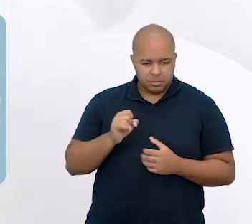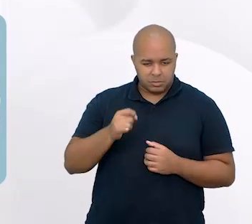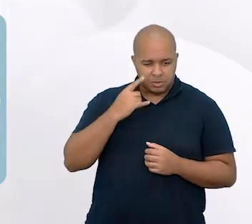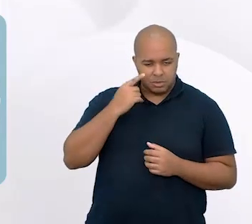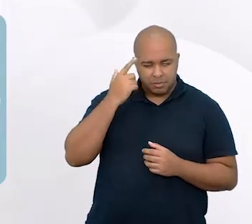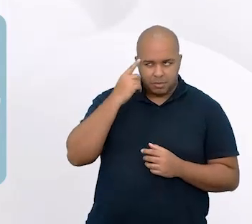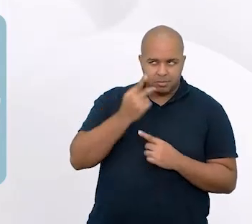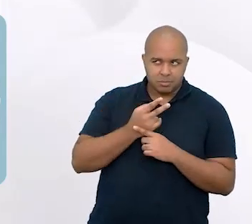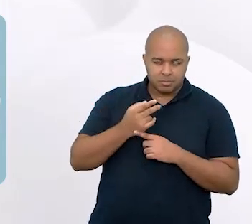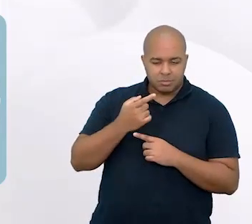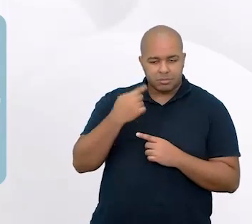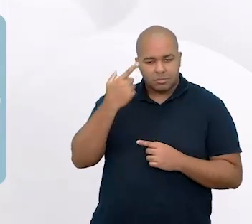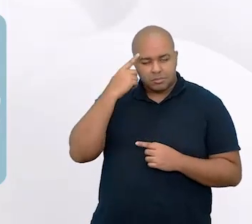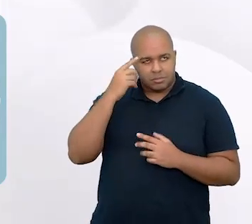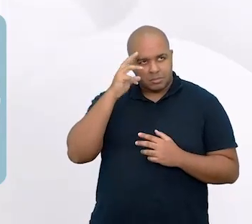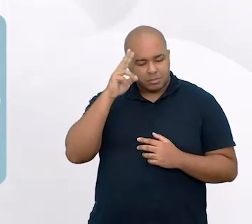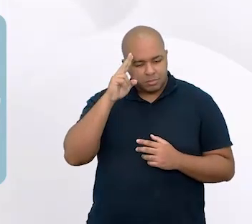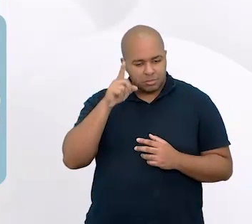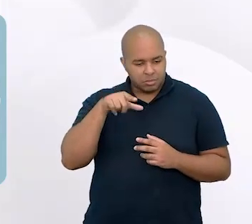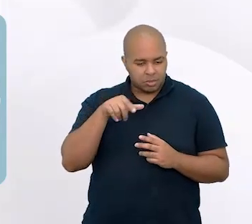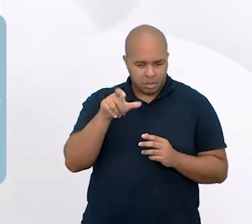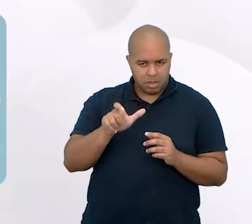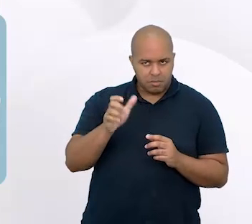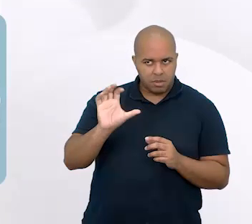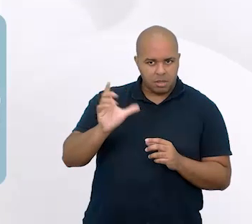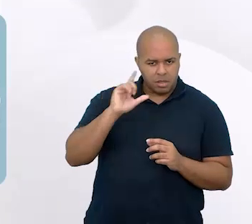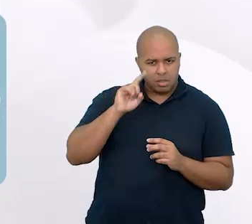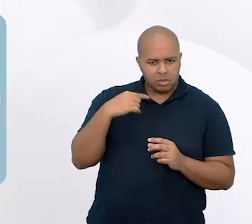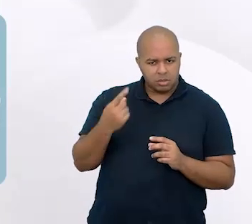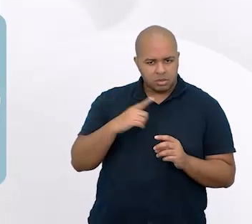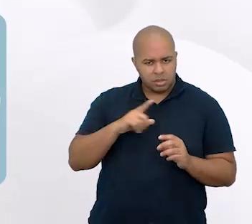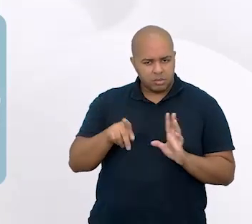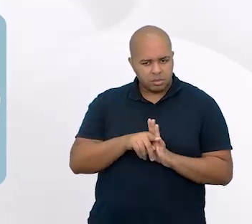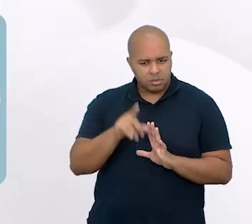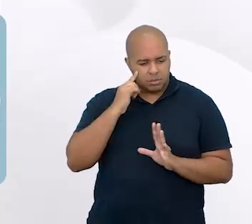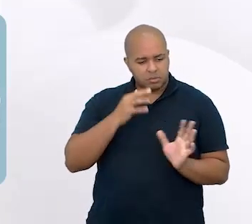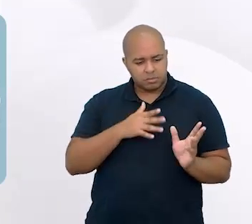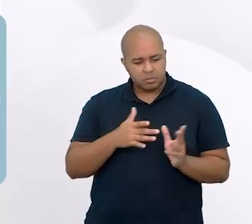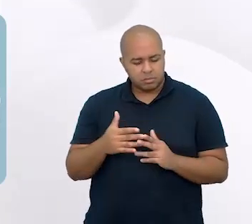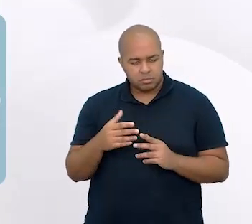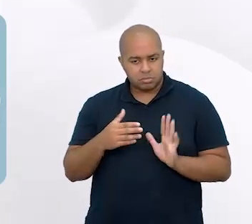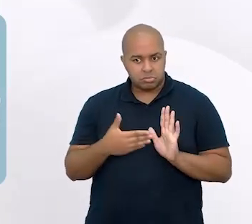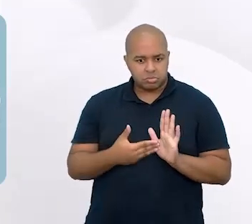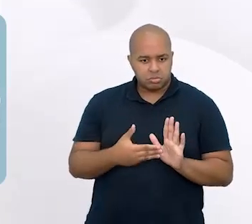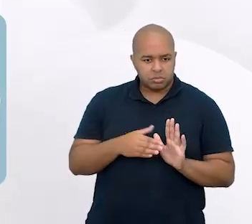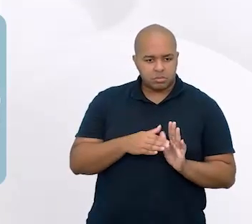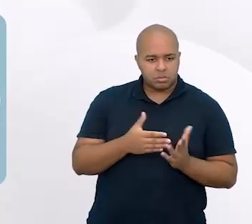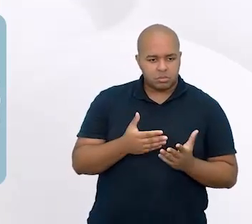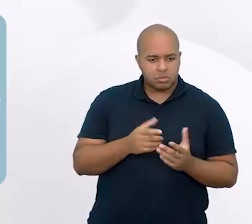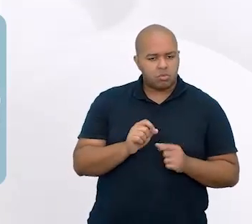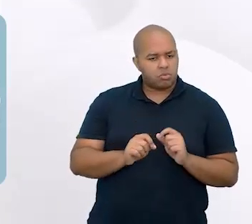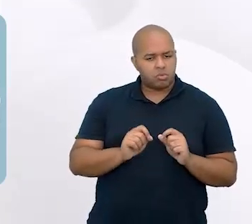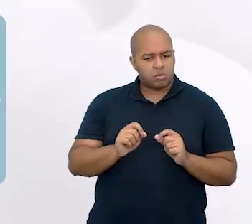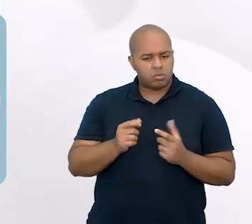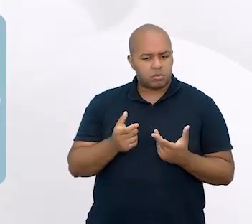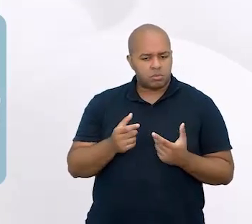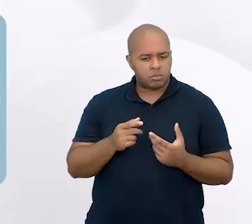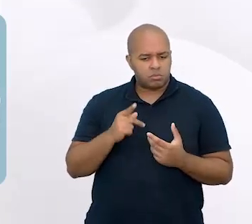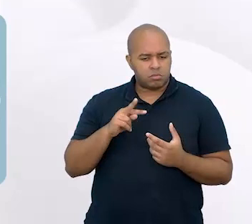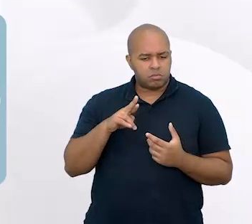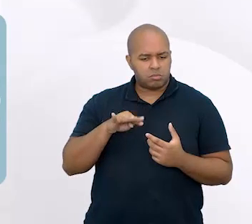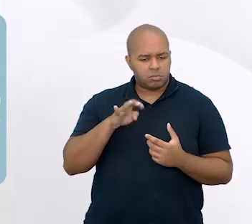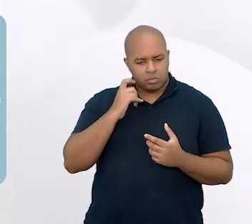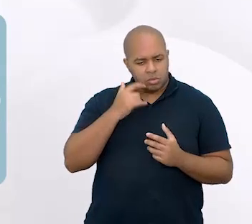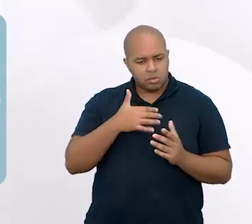gente buscar na nossa memória, nessa época, o que a gente tinha? Período de prontidão. O que ficou